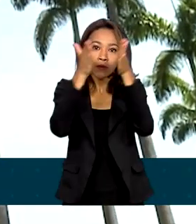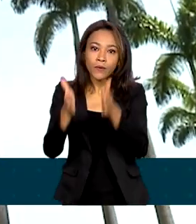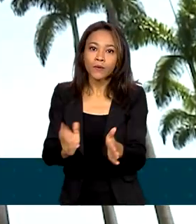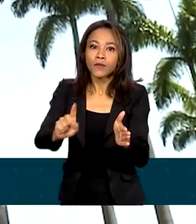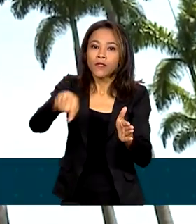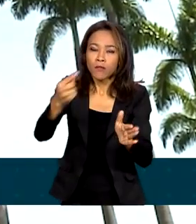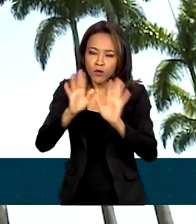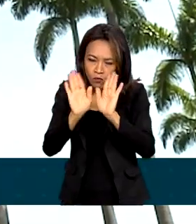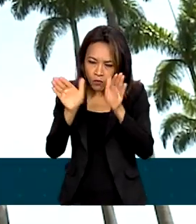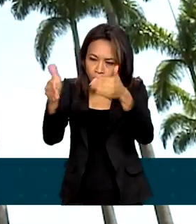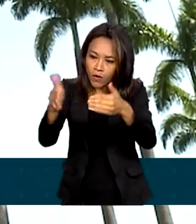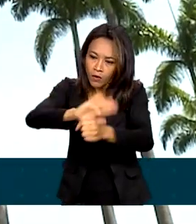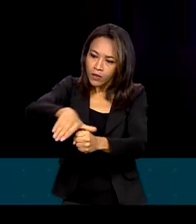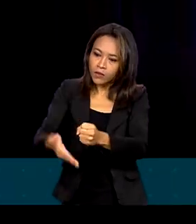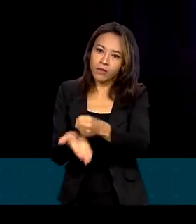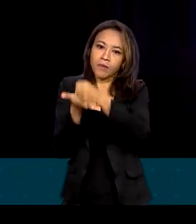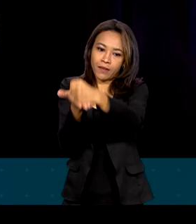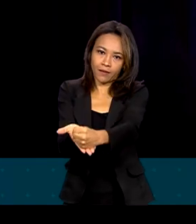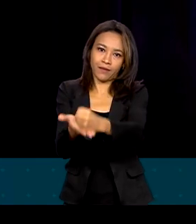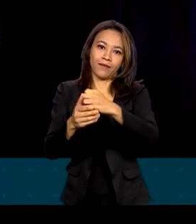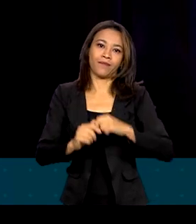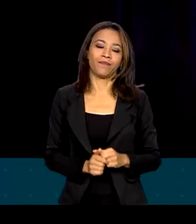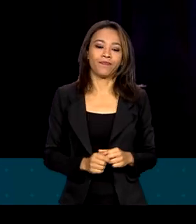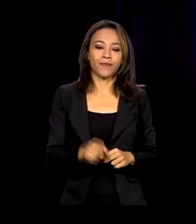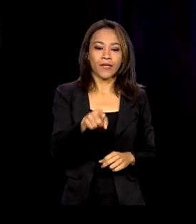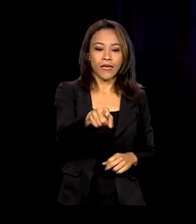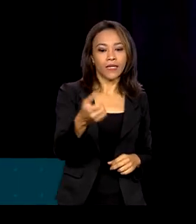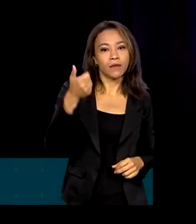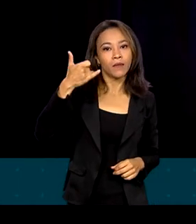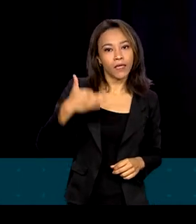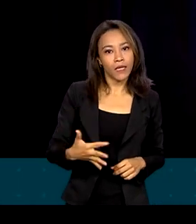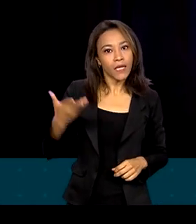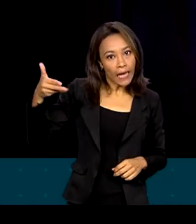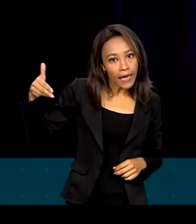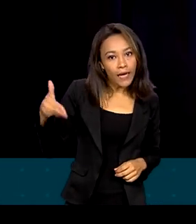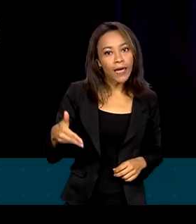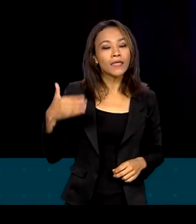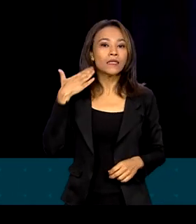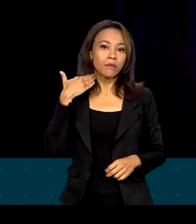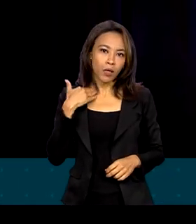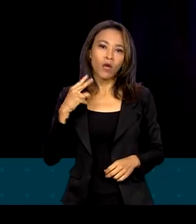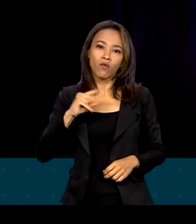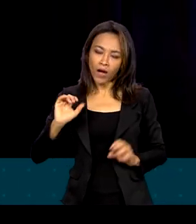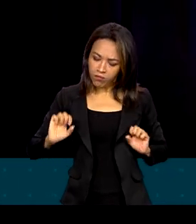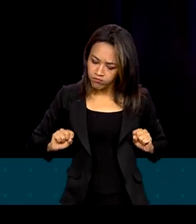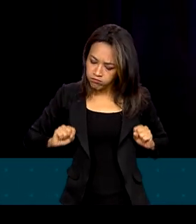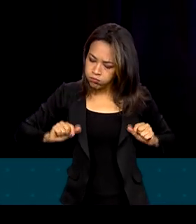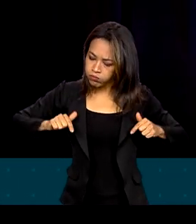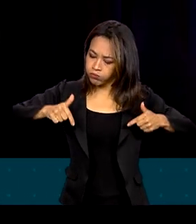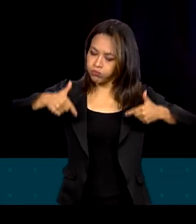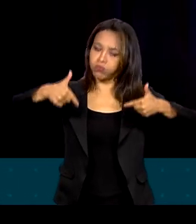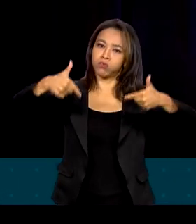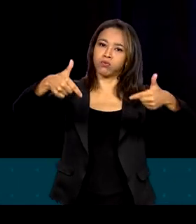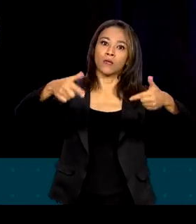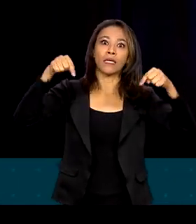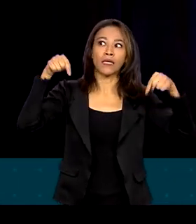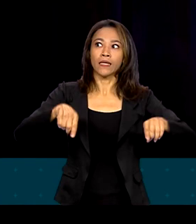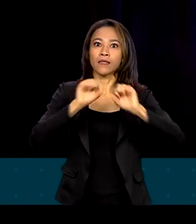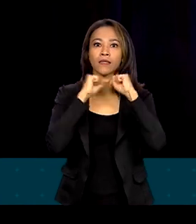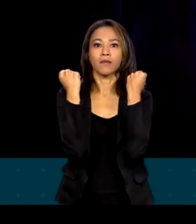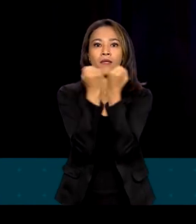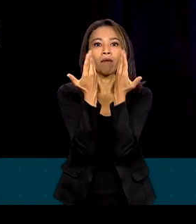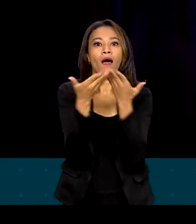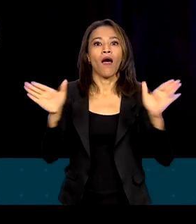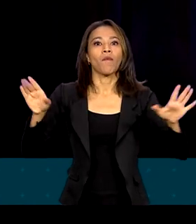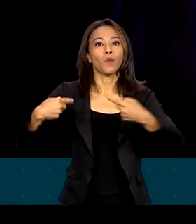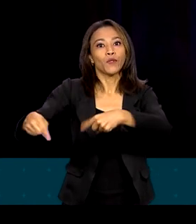sustentabilidade ambiental. Nós vamos reagir, esse banco vai reagir. Espero que esse seminário abra uma discussão nesse país, que nós precisamos